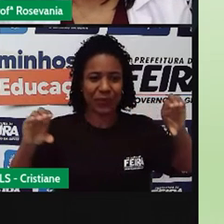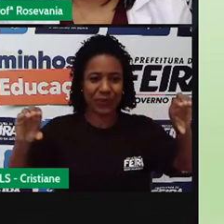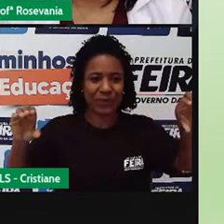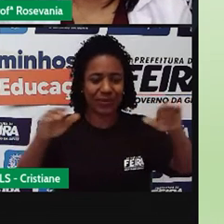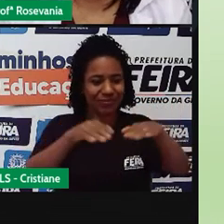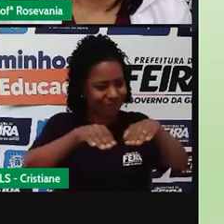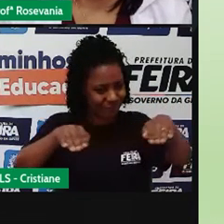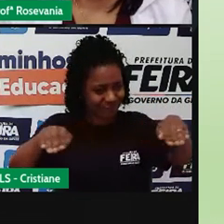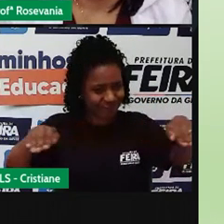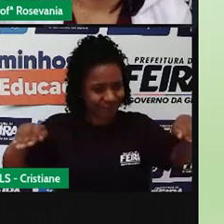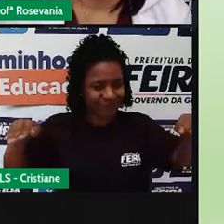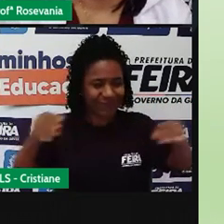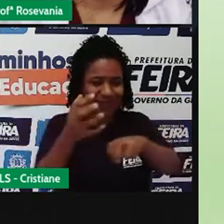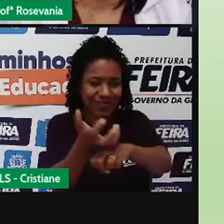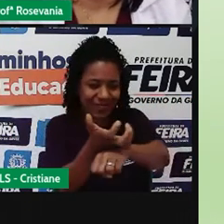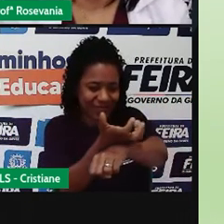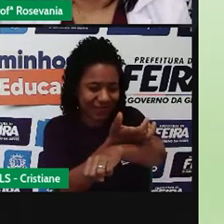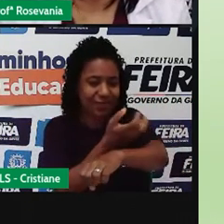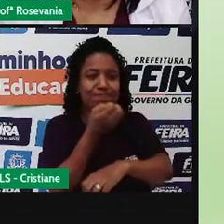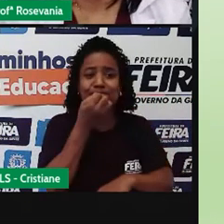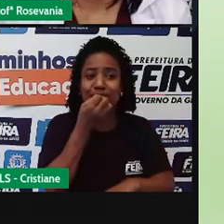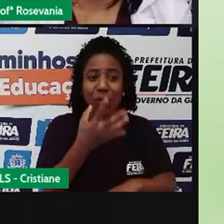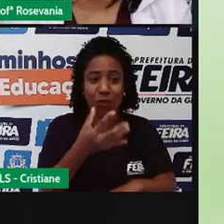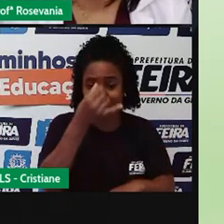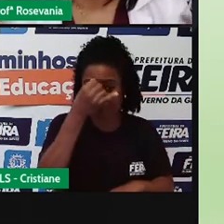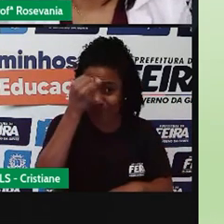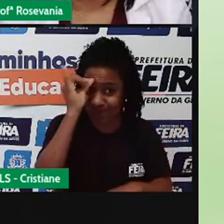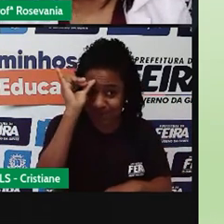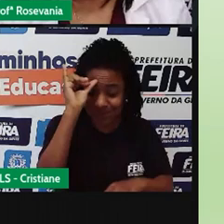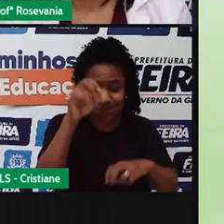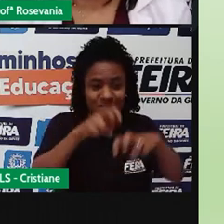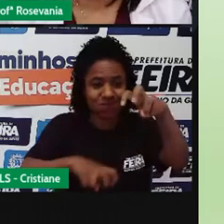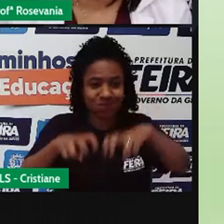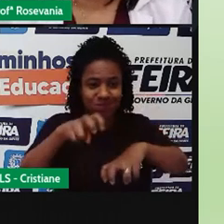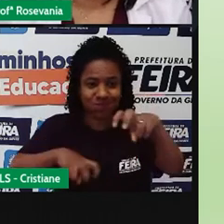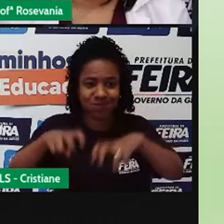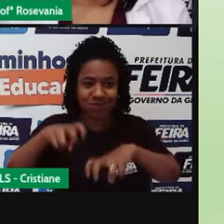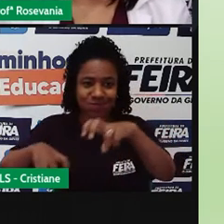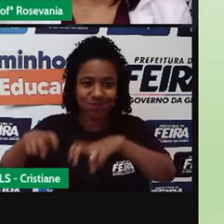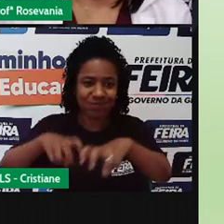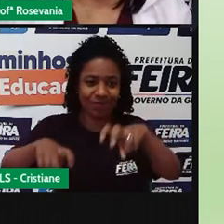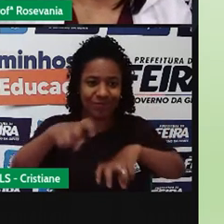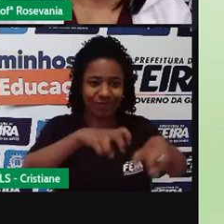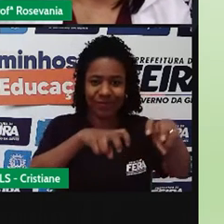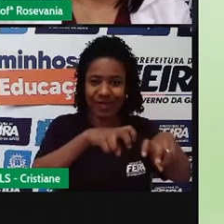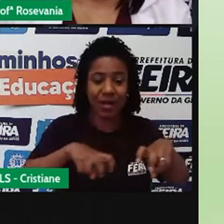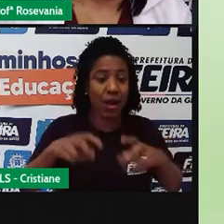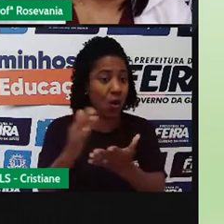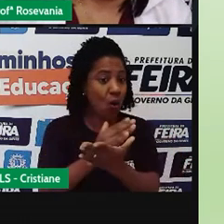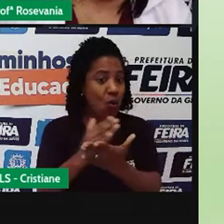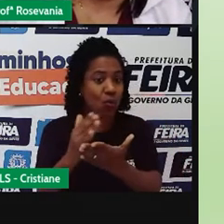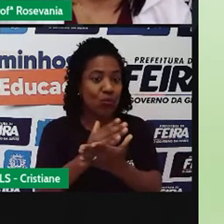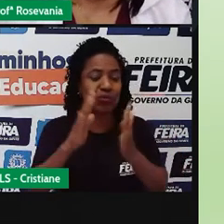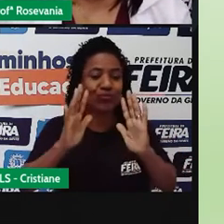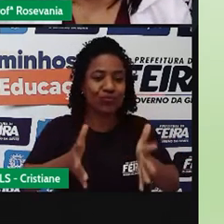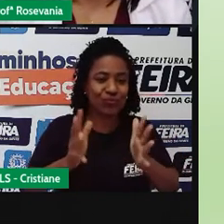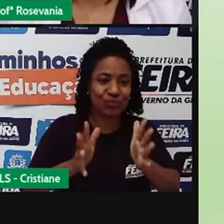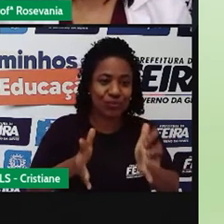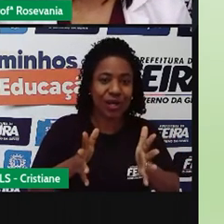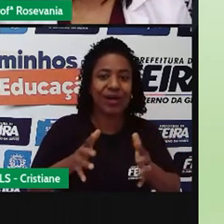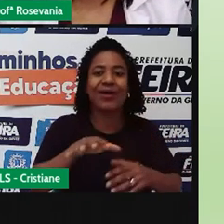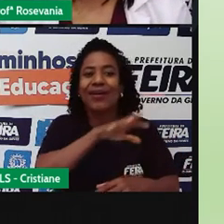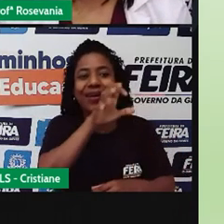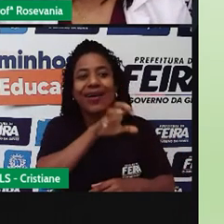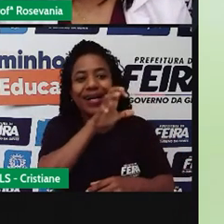plantio, para tudo. E é exatamente esse o grande problema, que boa parte dela já foi desmatada também para, tanto para a criação de